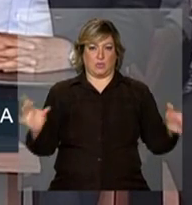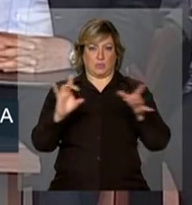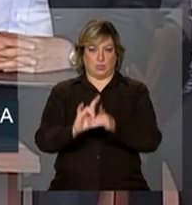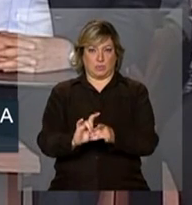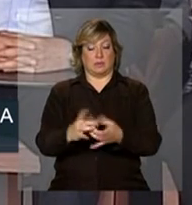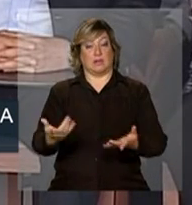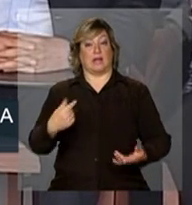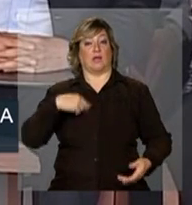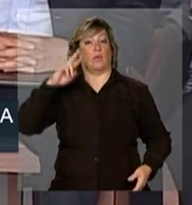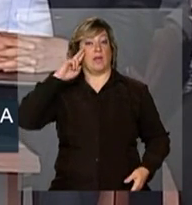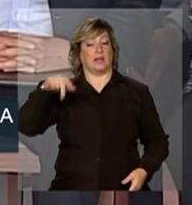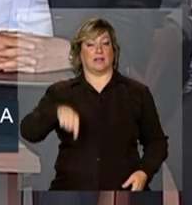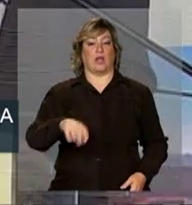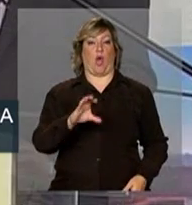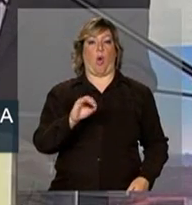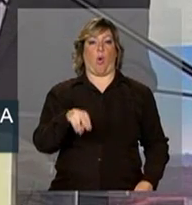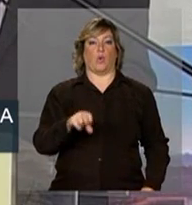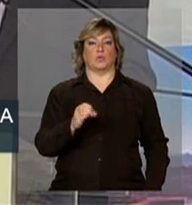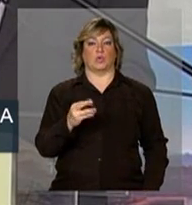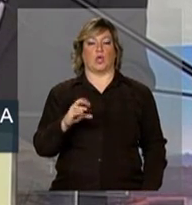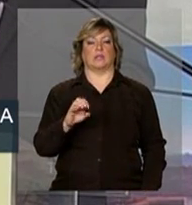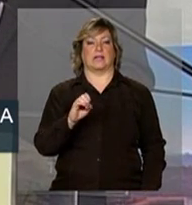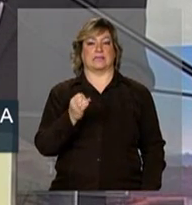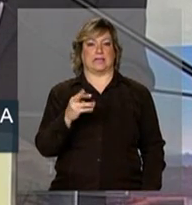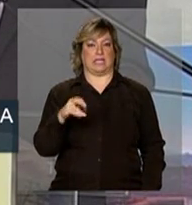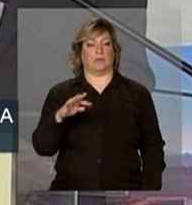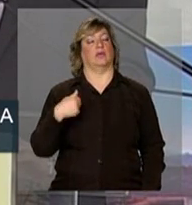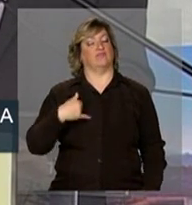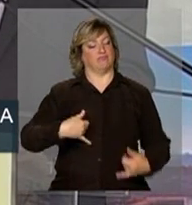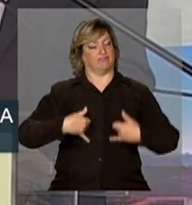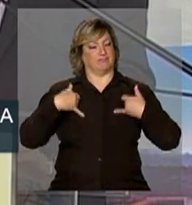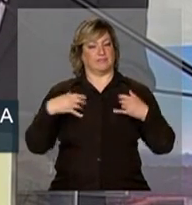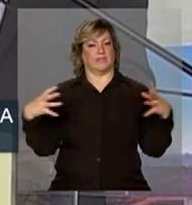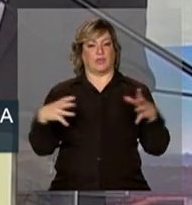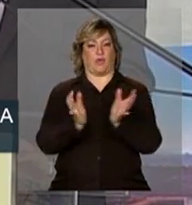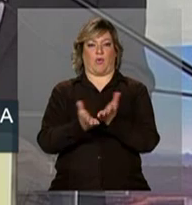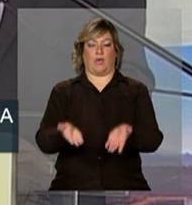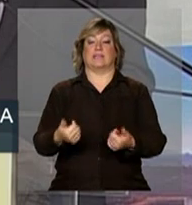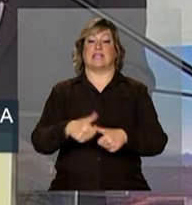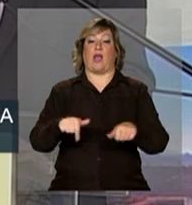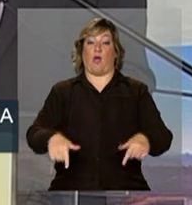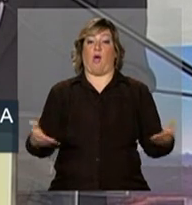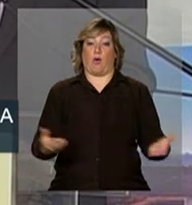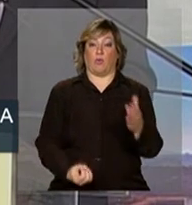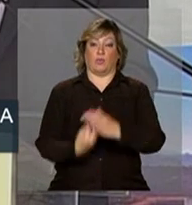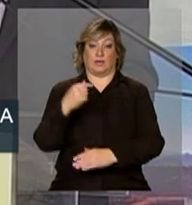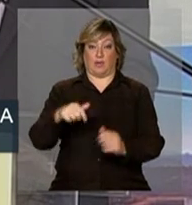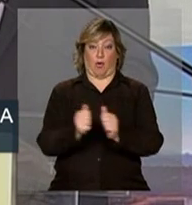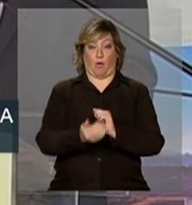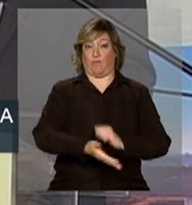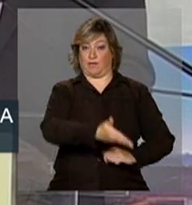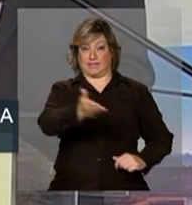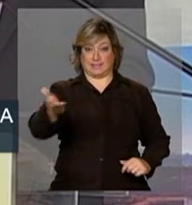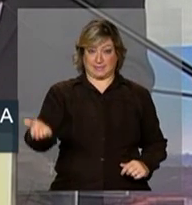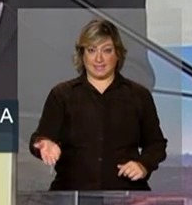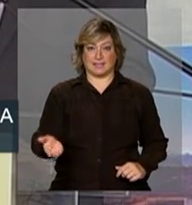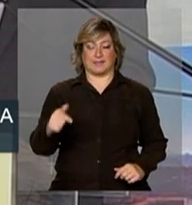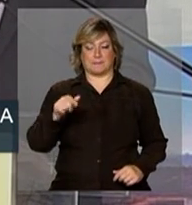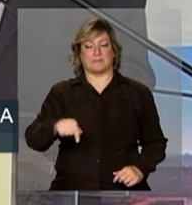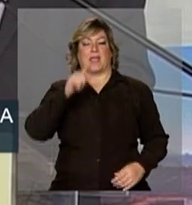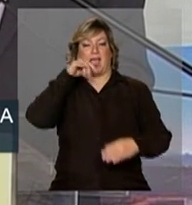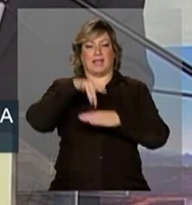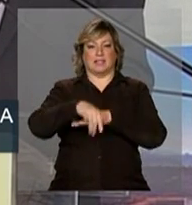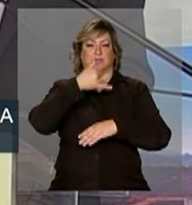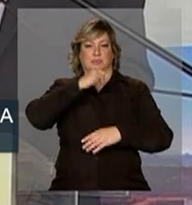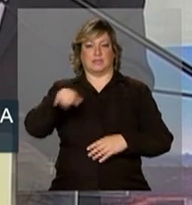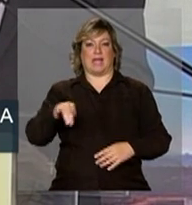estreito, tenho muito orgulho de fazer parte dessa história, estar aqui hoje inaugurando com vocês a hidrelétrica